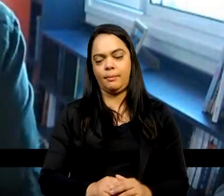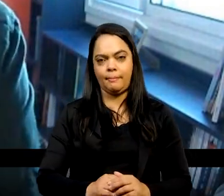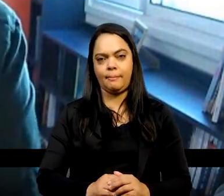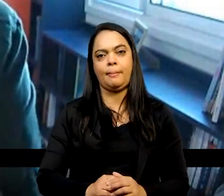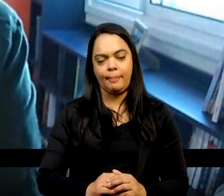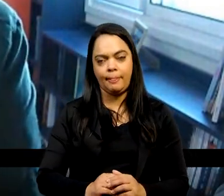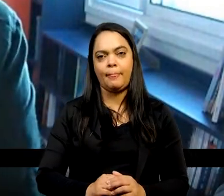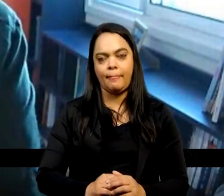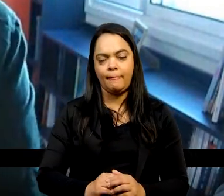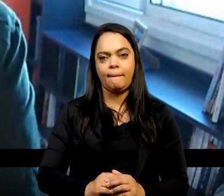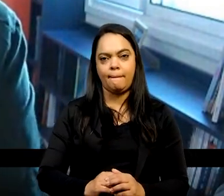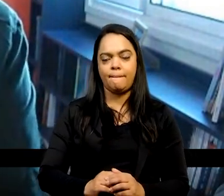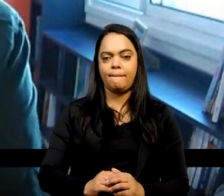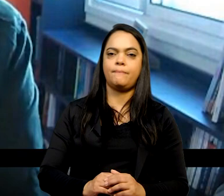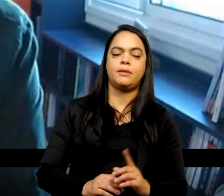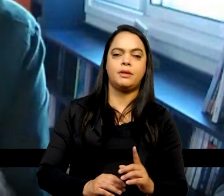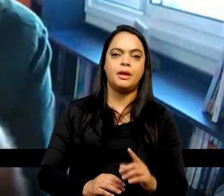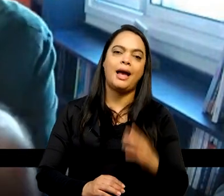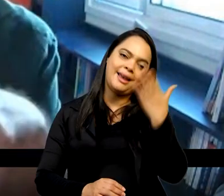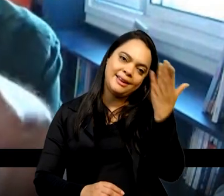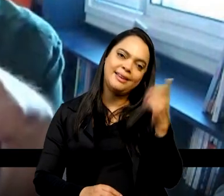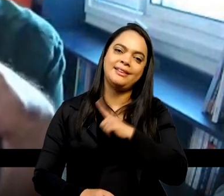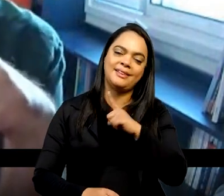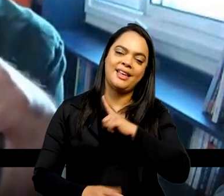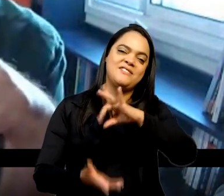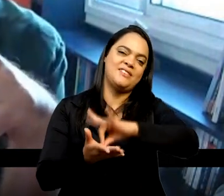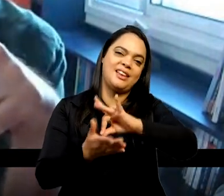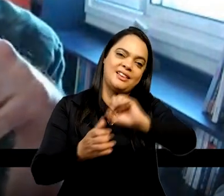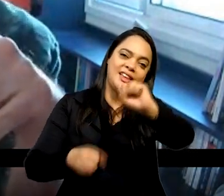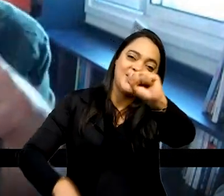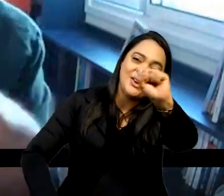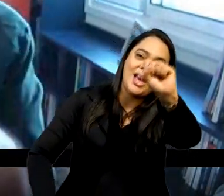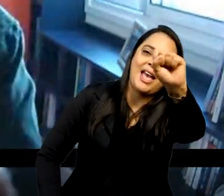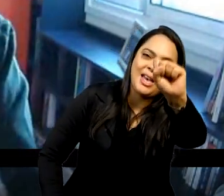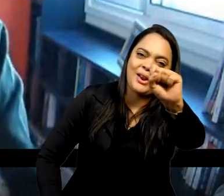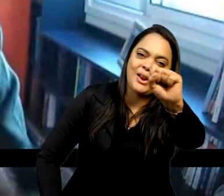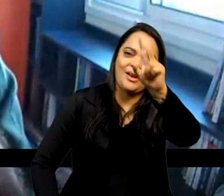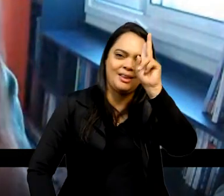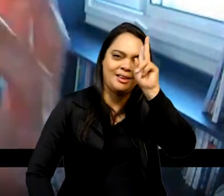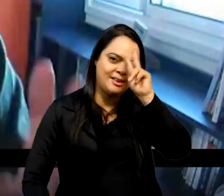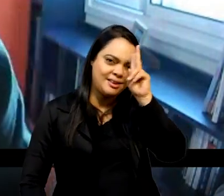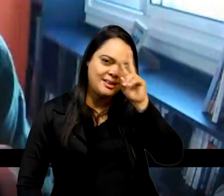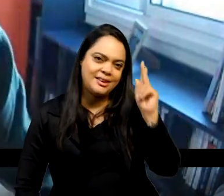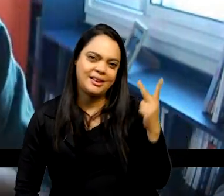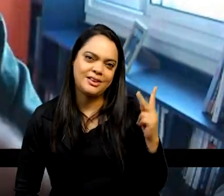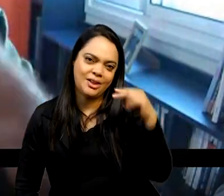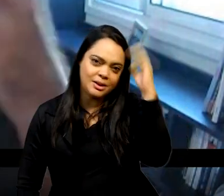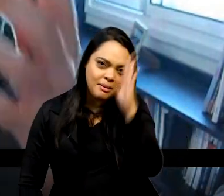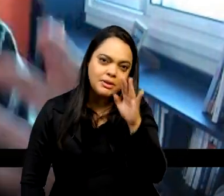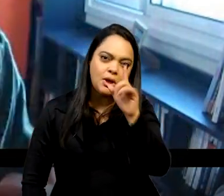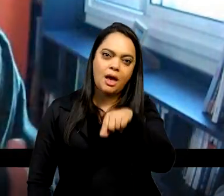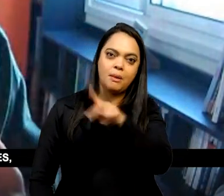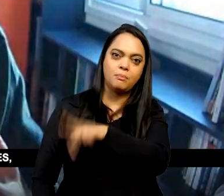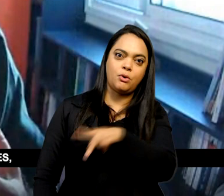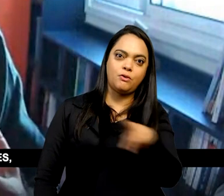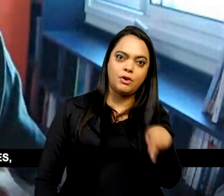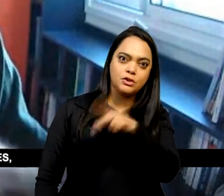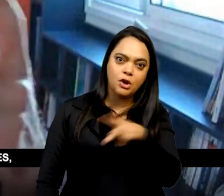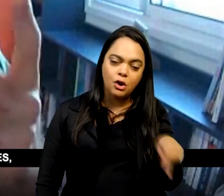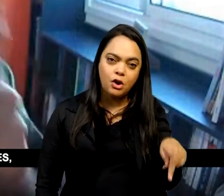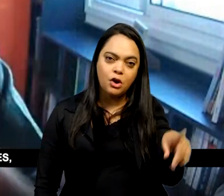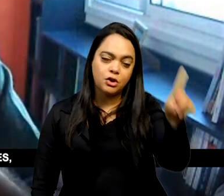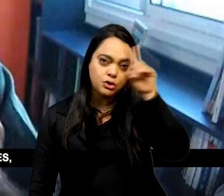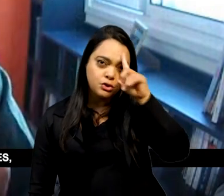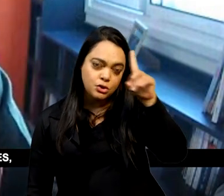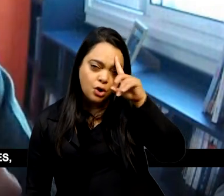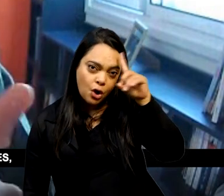verdadeiros heróis, né, da história do Brasil, são os professores que todo santo dia, agora online, então, nossa, essa heroicidade